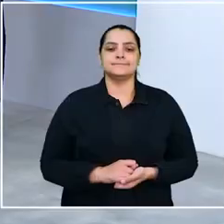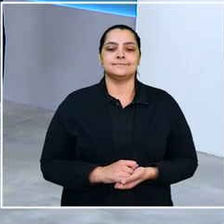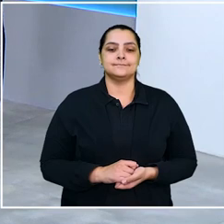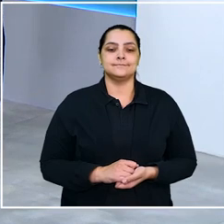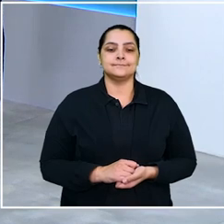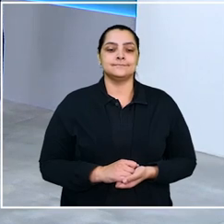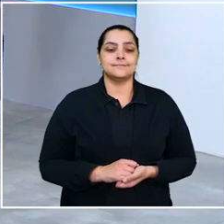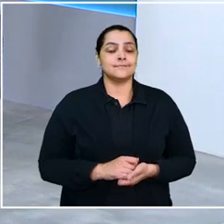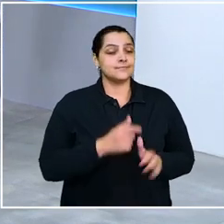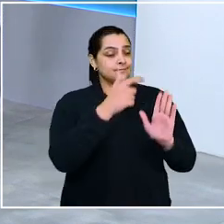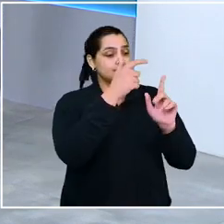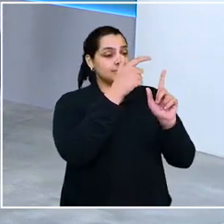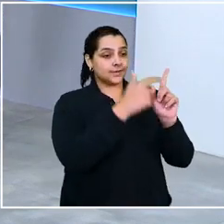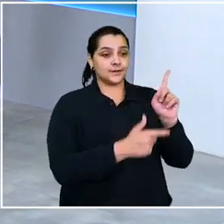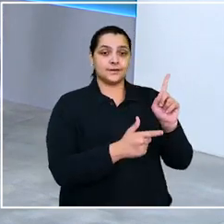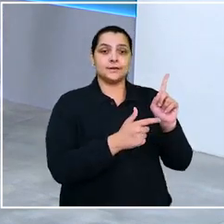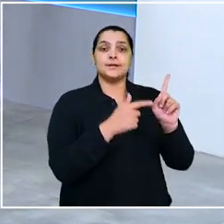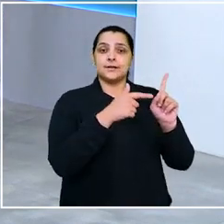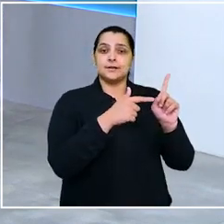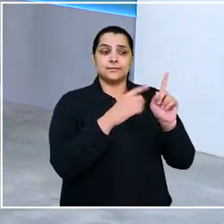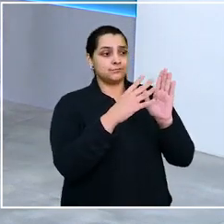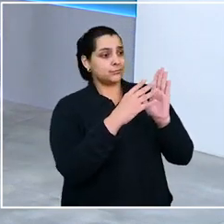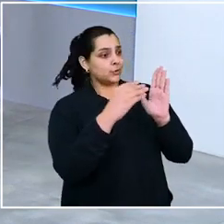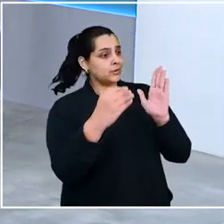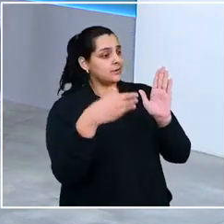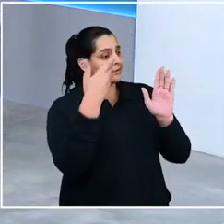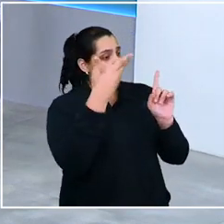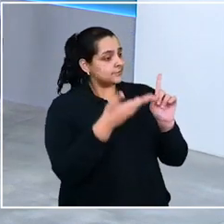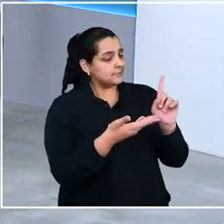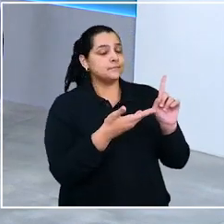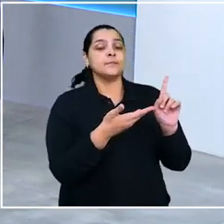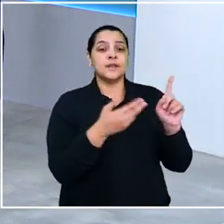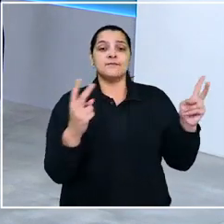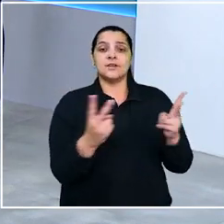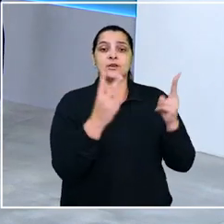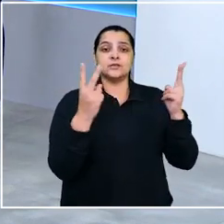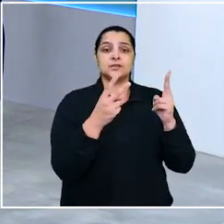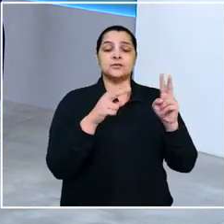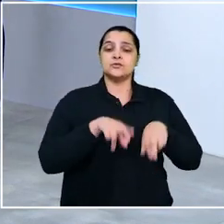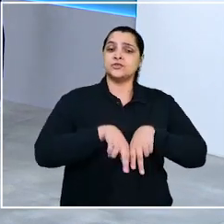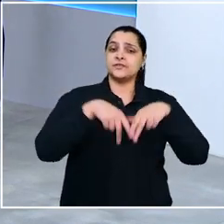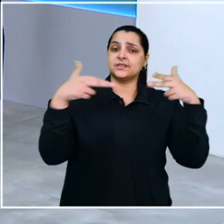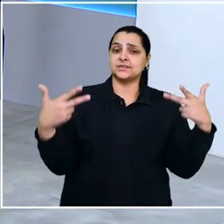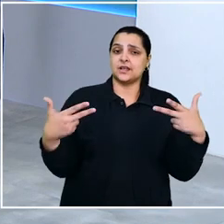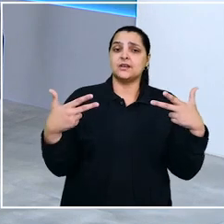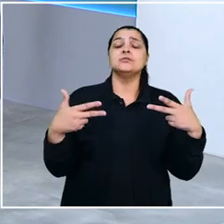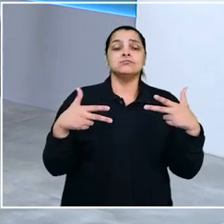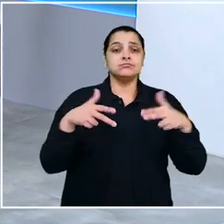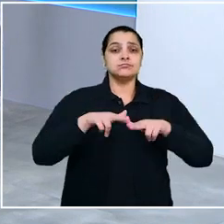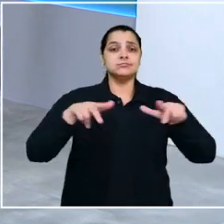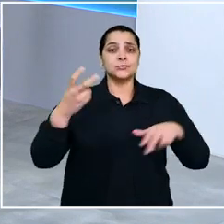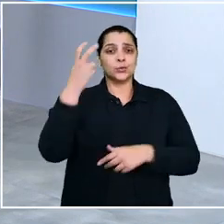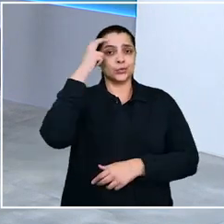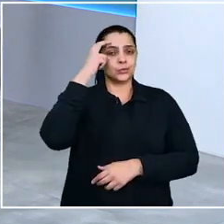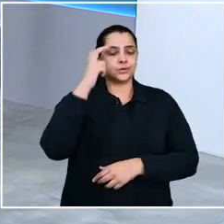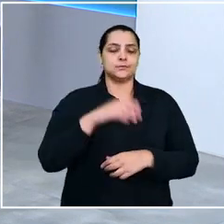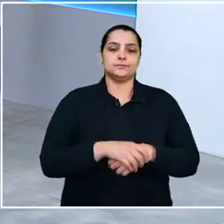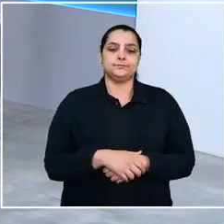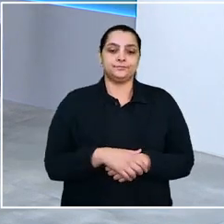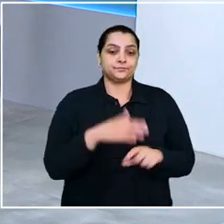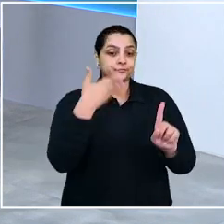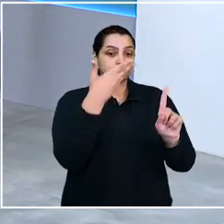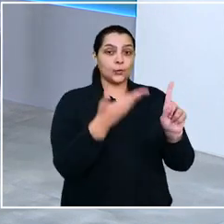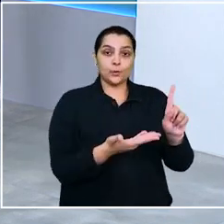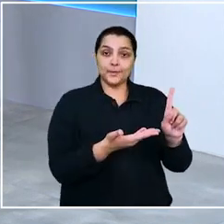O Gente que Inspira é uma iniciativa do Tribunal Superior do Trabalho de valorização da diversidade e da pluralidade cultural.